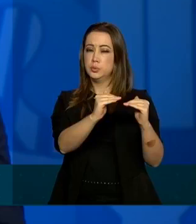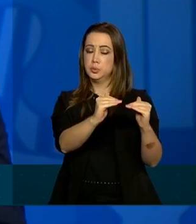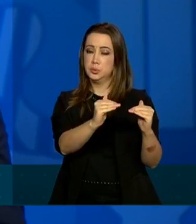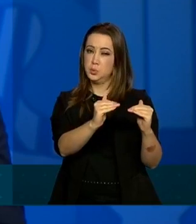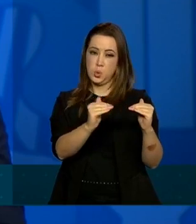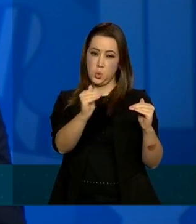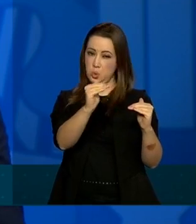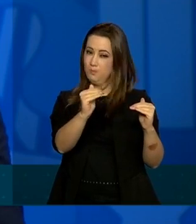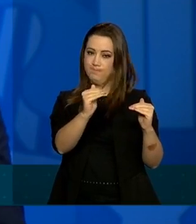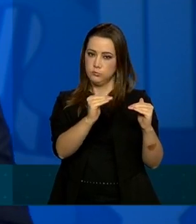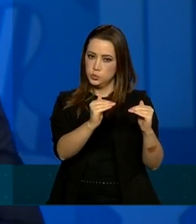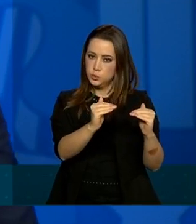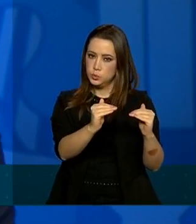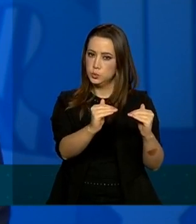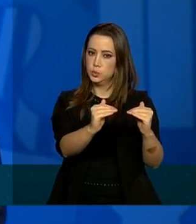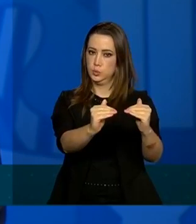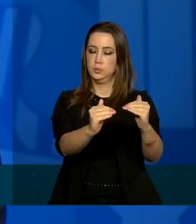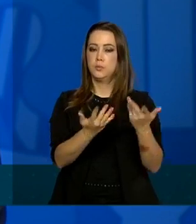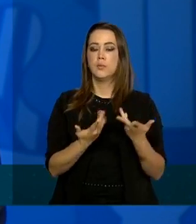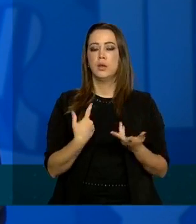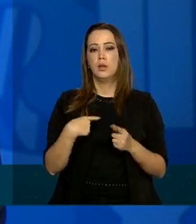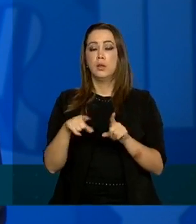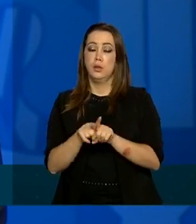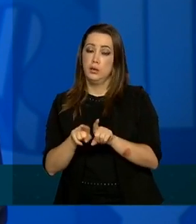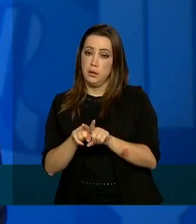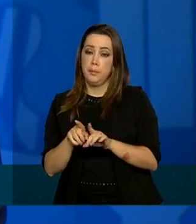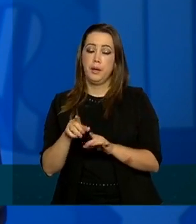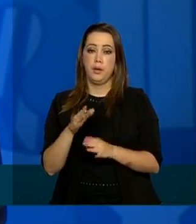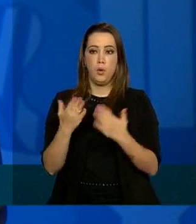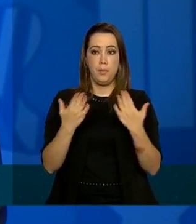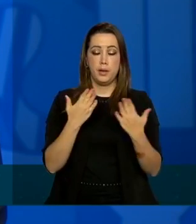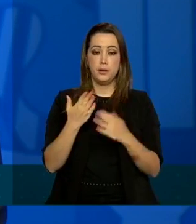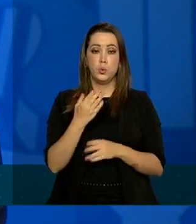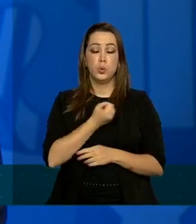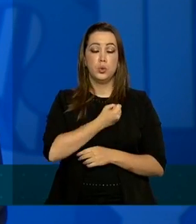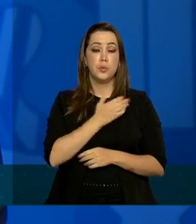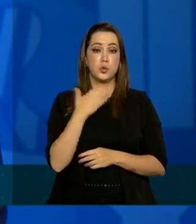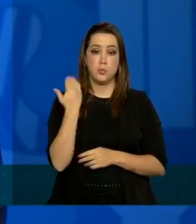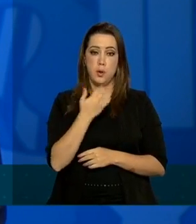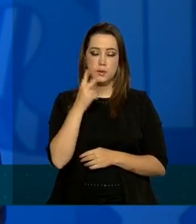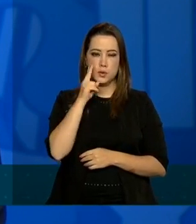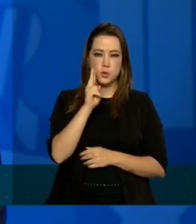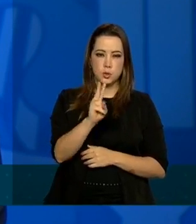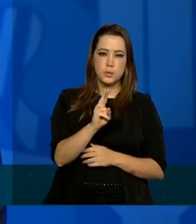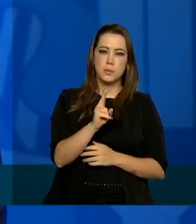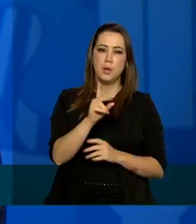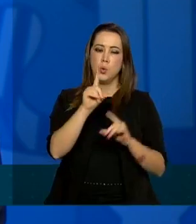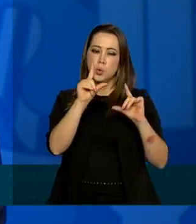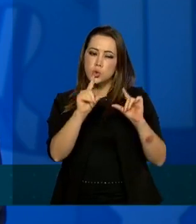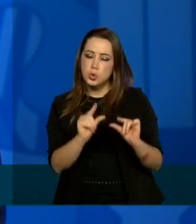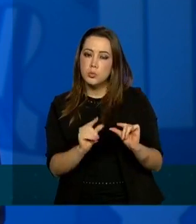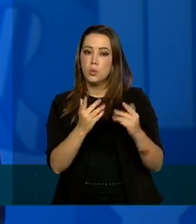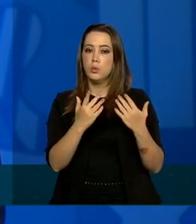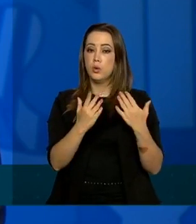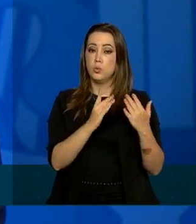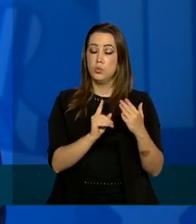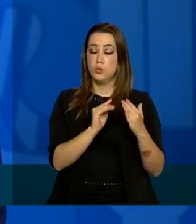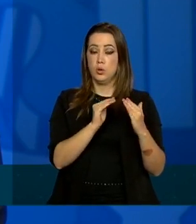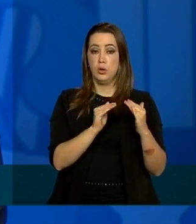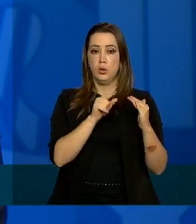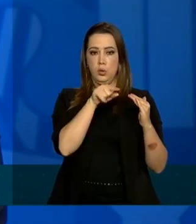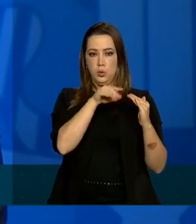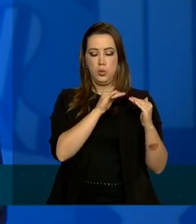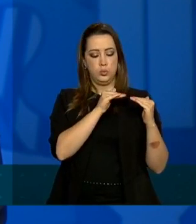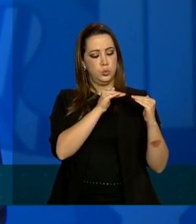mantida. em relação aos óbitos, a gente percebeu que houve uma redução no número de óbitos confirmados por COVID de uma semana a